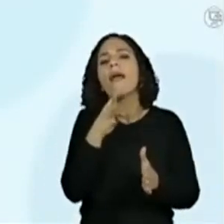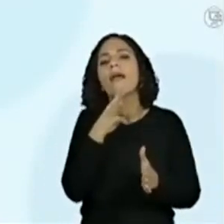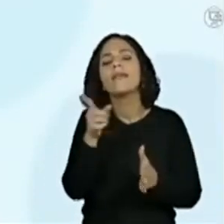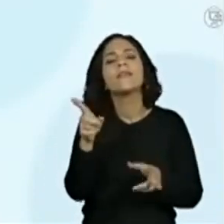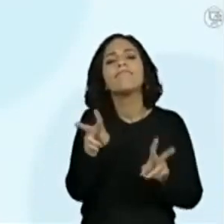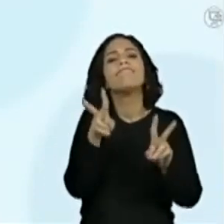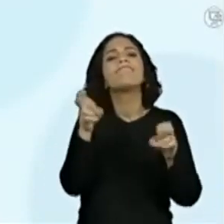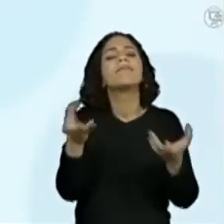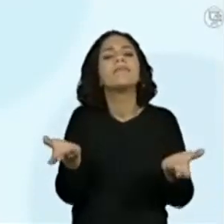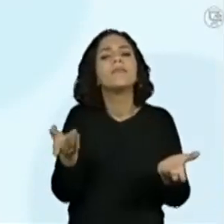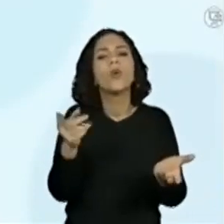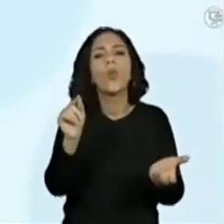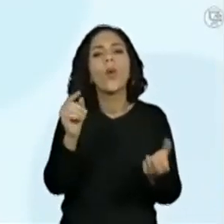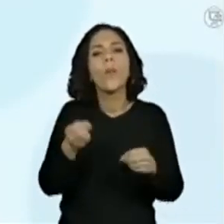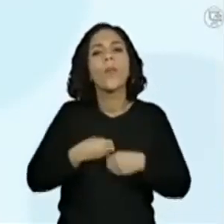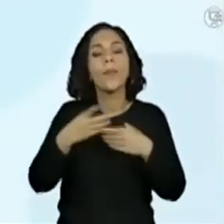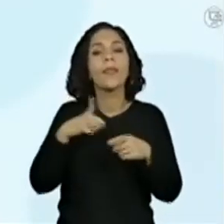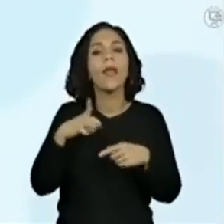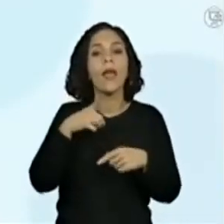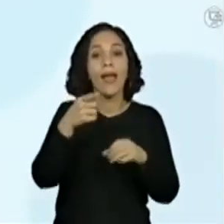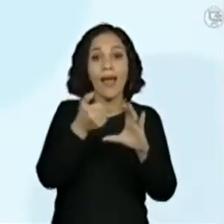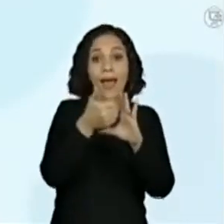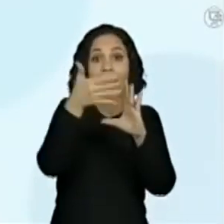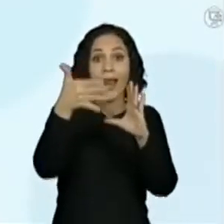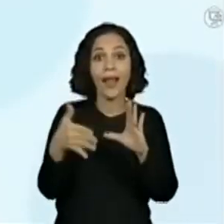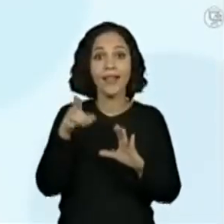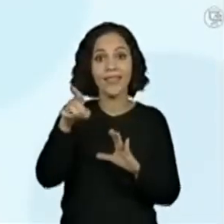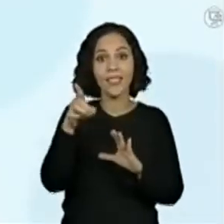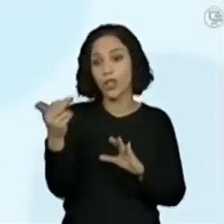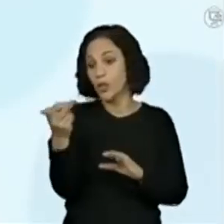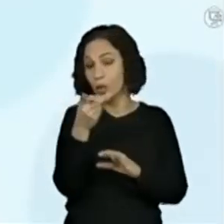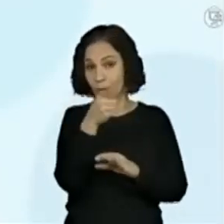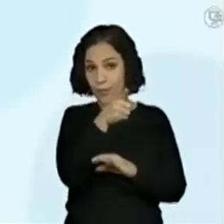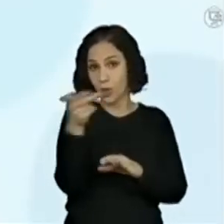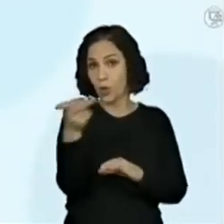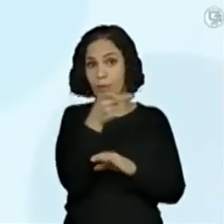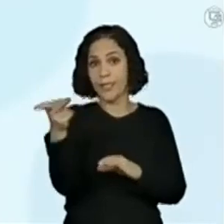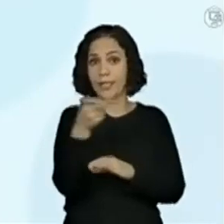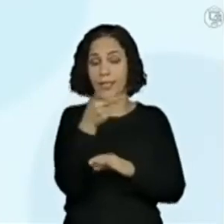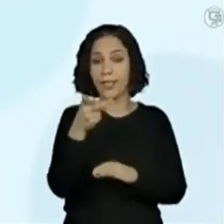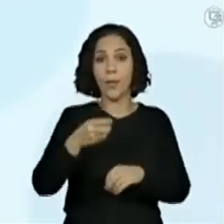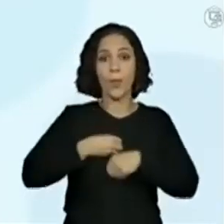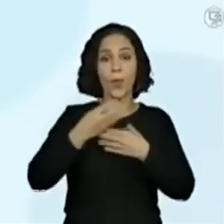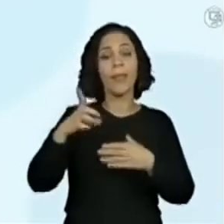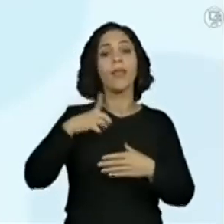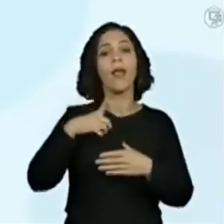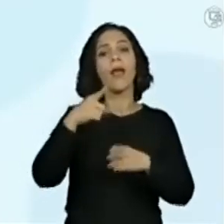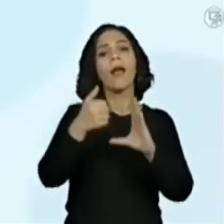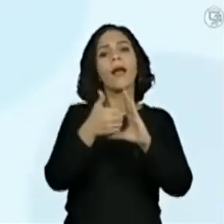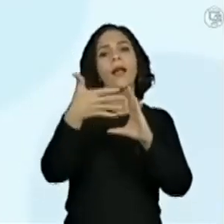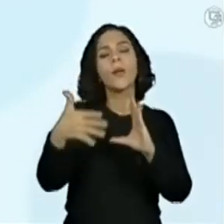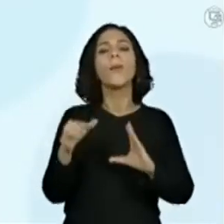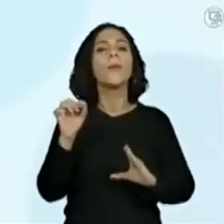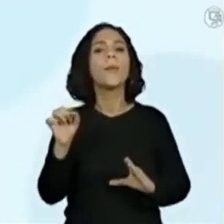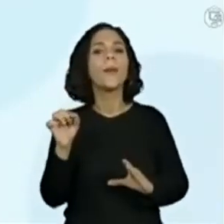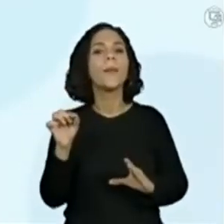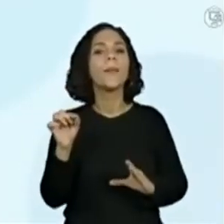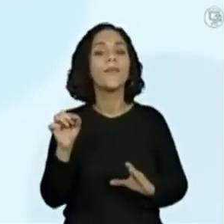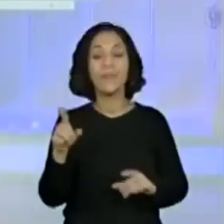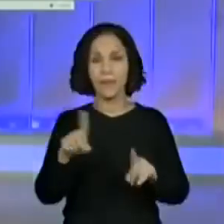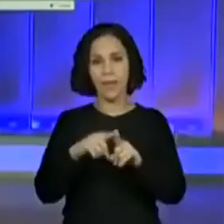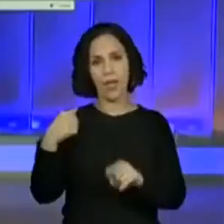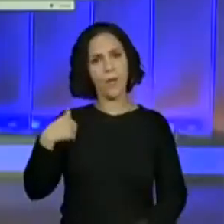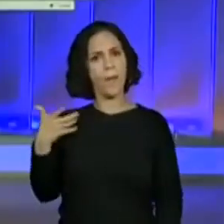coloquem algumas características que apareceram nesses poemas. Com relação, tanto na hora que eu